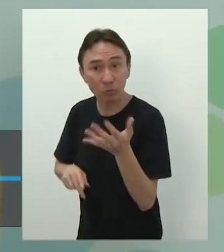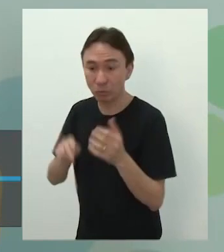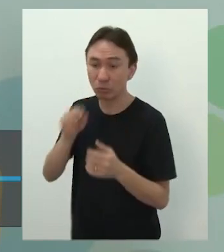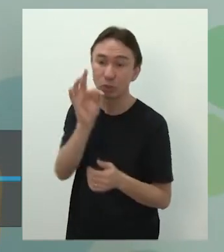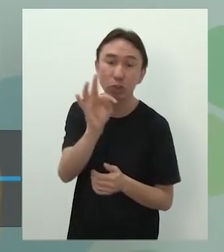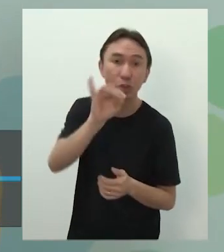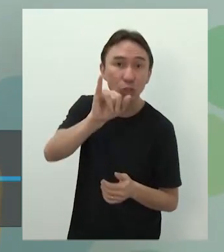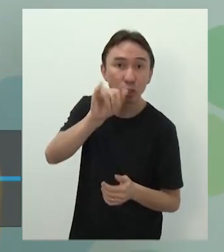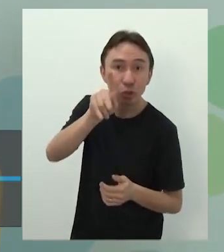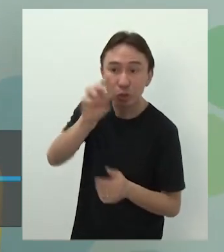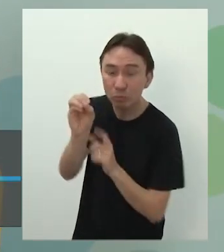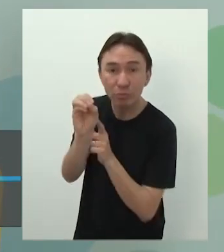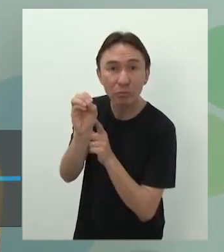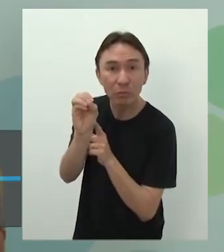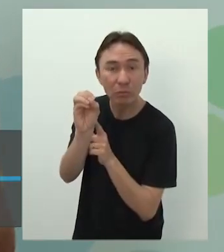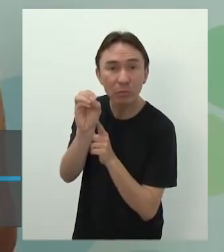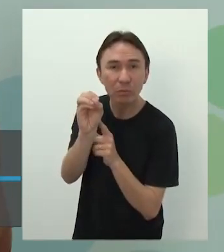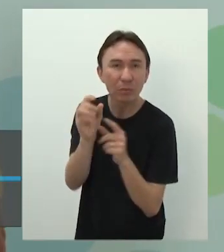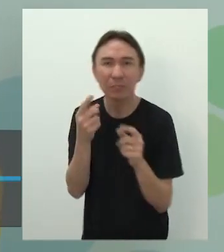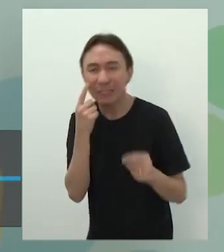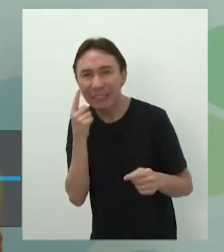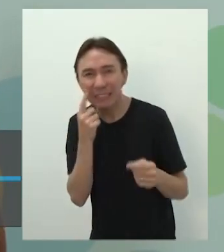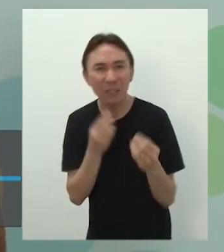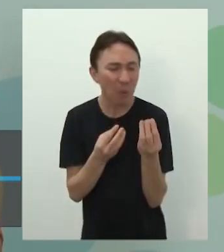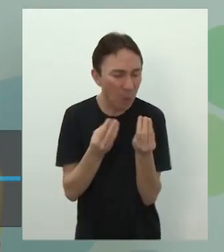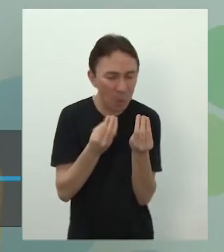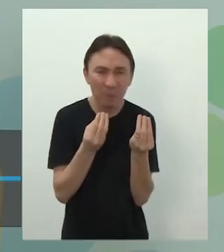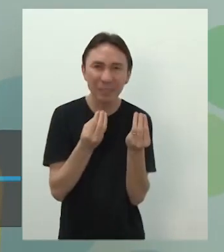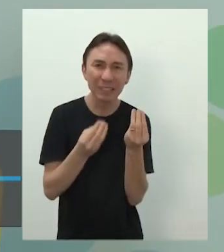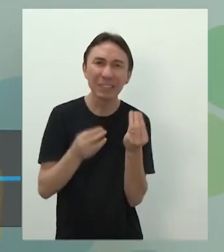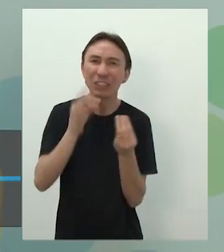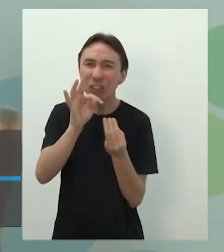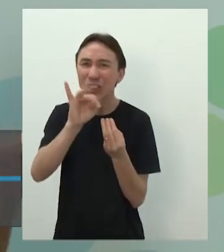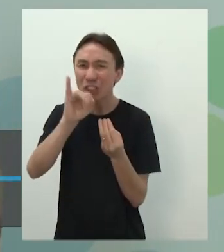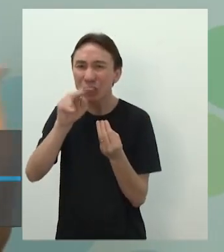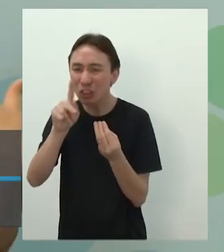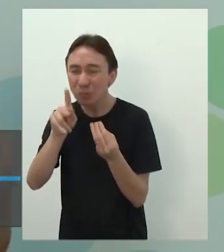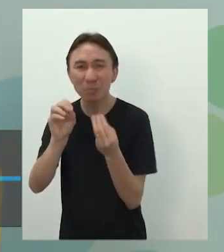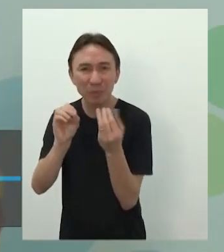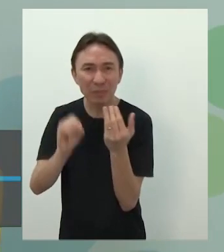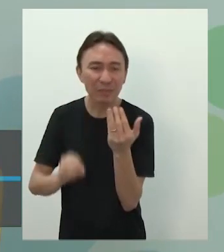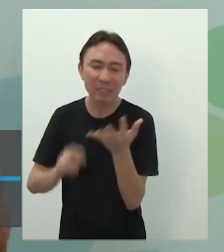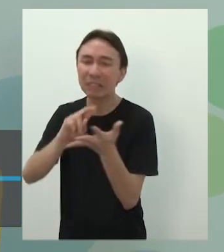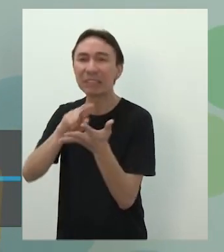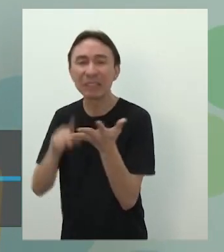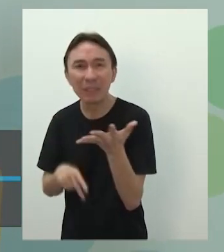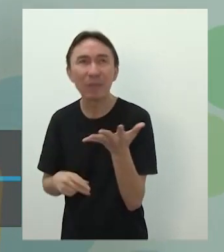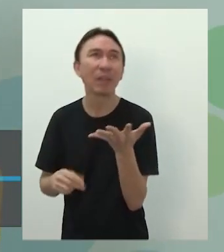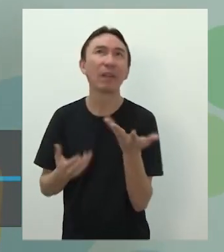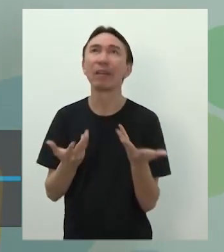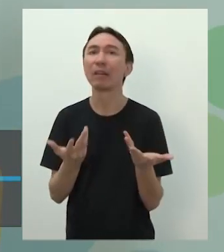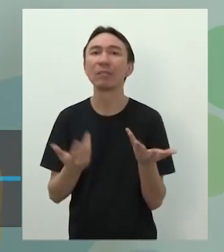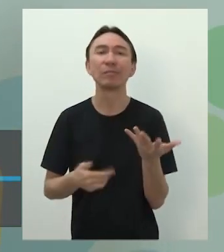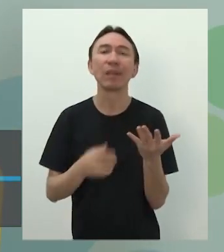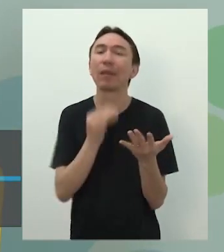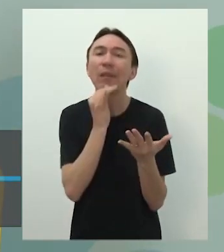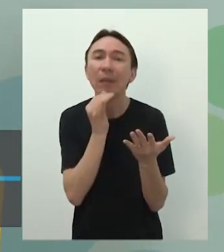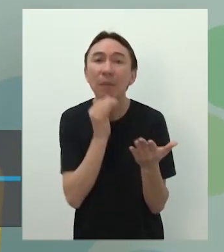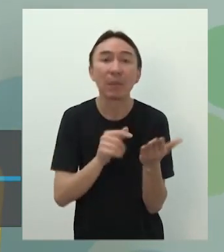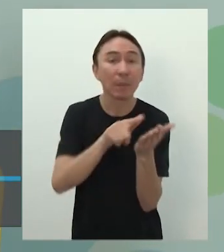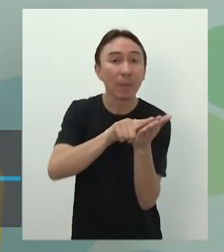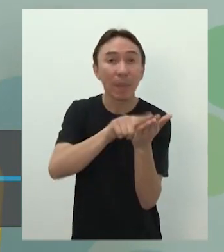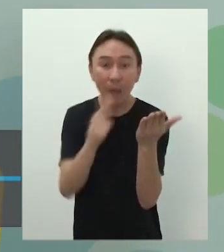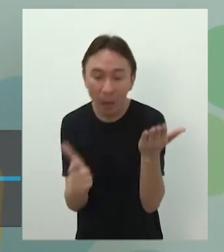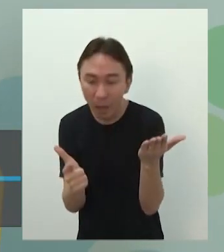levantou é justamente essa. Eu tenho que entender quais são esses tipos para não misturar. Por exemplo, se eu quero ser um jornalista, eu tenho que entender que eu devo ser